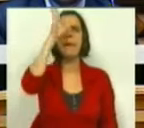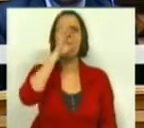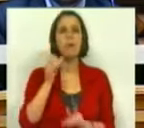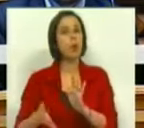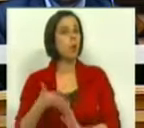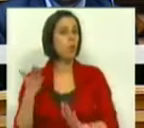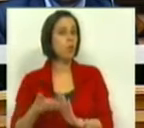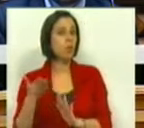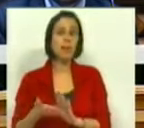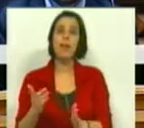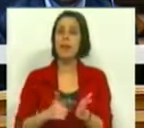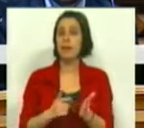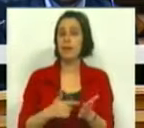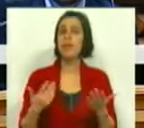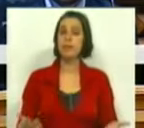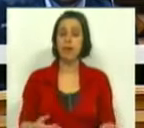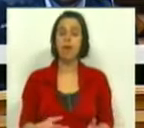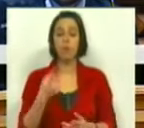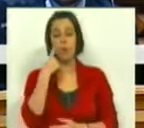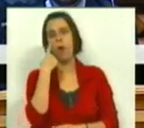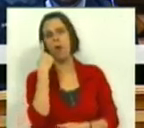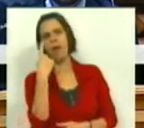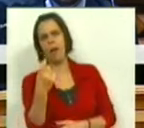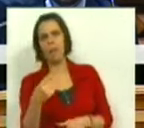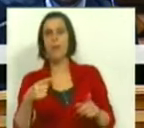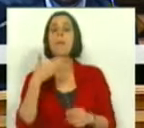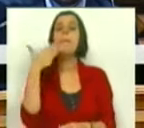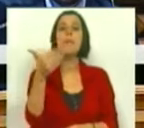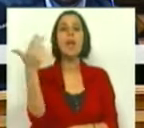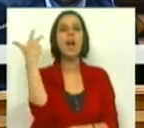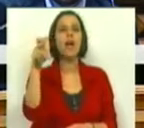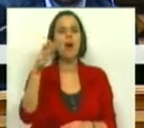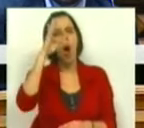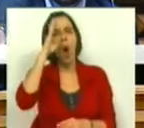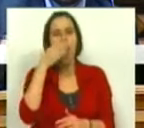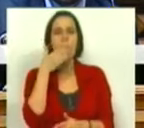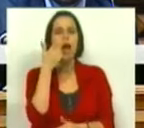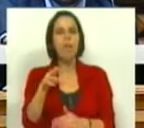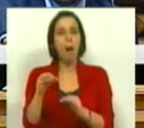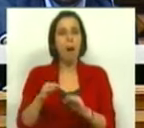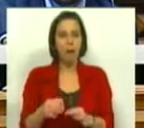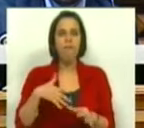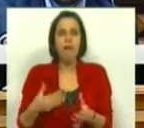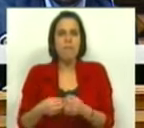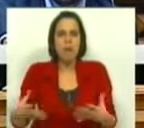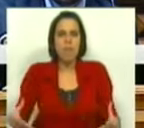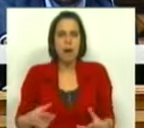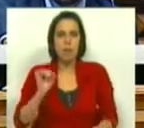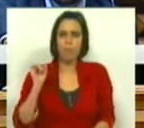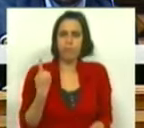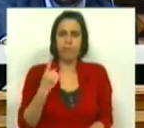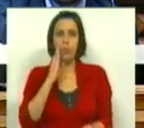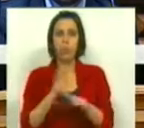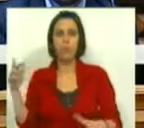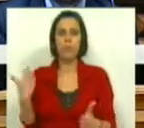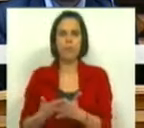tanto mais urgentes e necessárias quanto constatamos que os pedidos de reforma antecipada têm vindo a aumentar a um grande ritmo